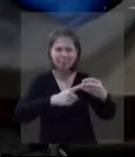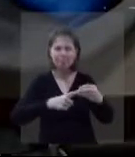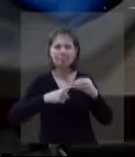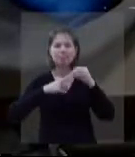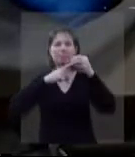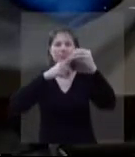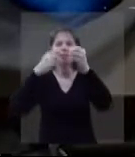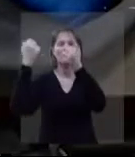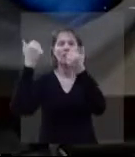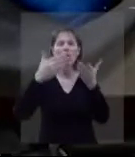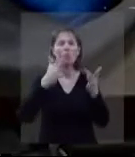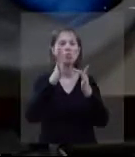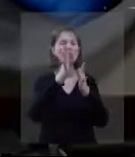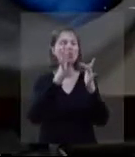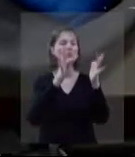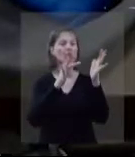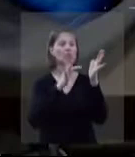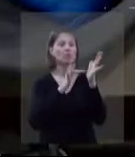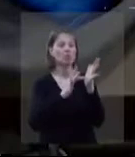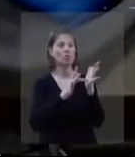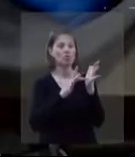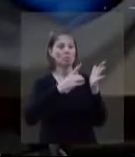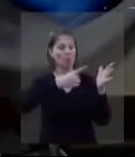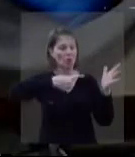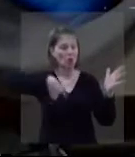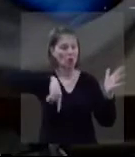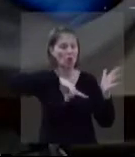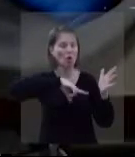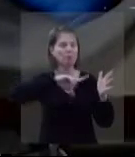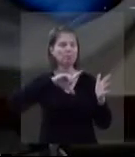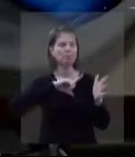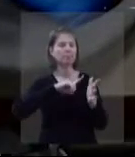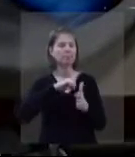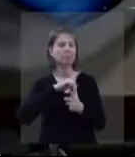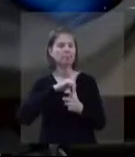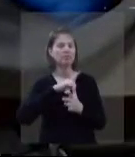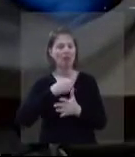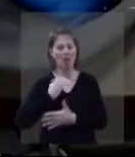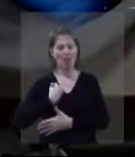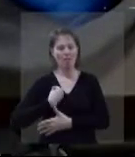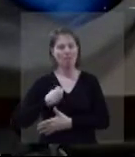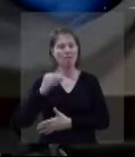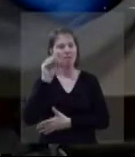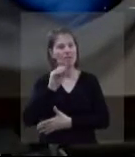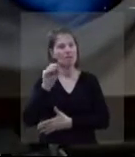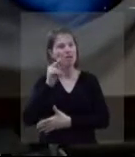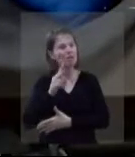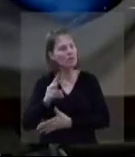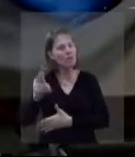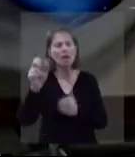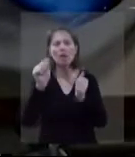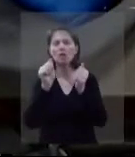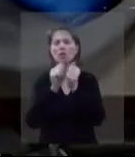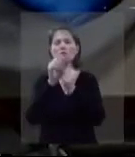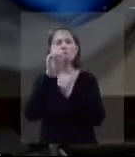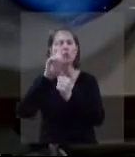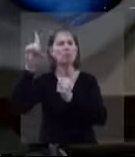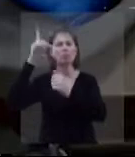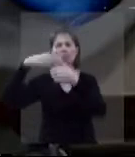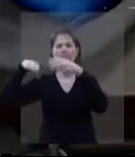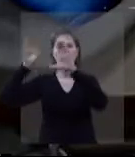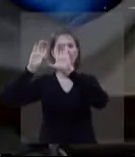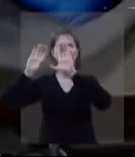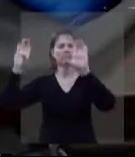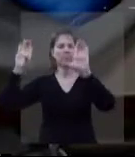o ser humano, a ponto de Ele dar o Seu único Filho para que nós tivéssemos a garantia da vida eterna junto a Ele no